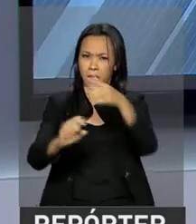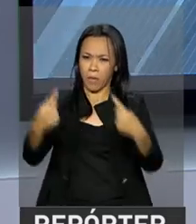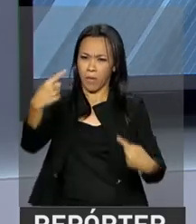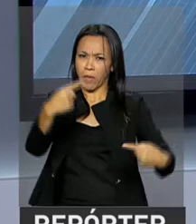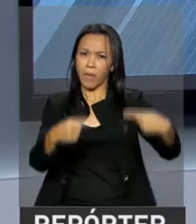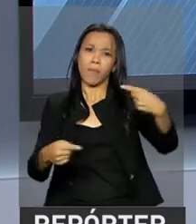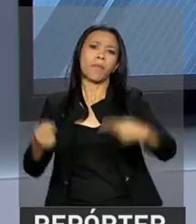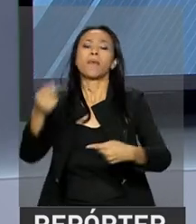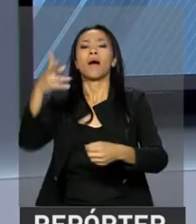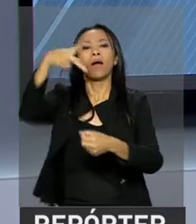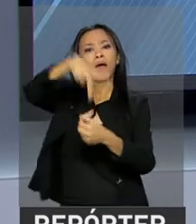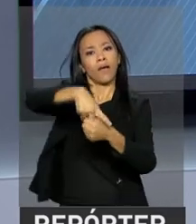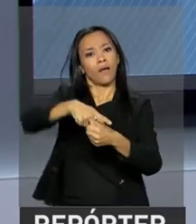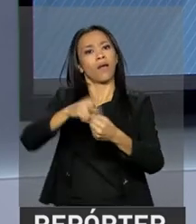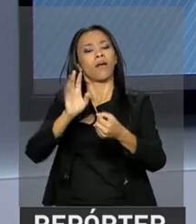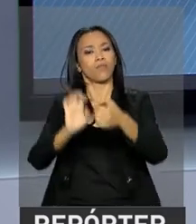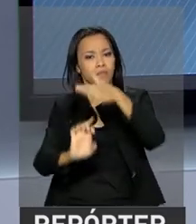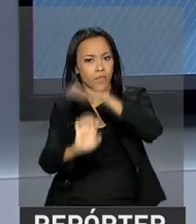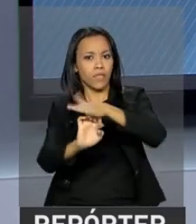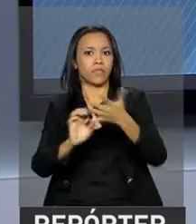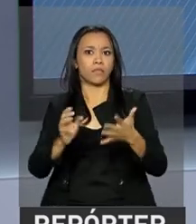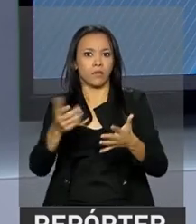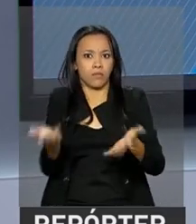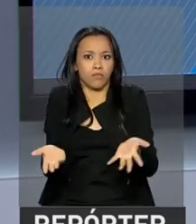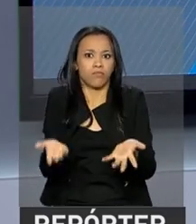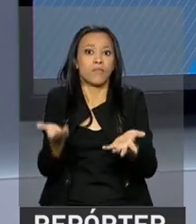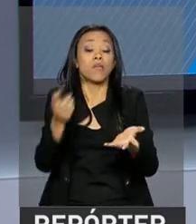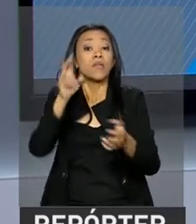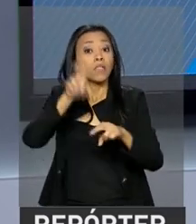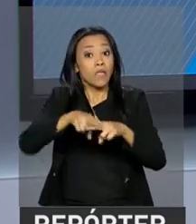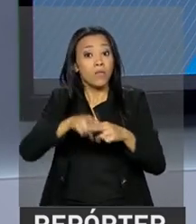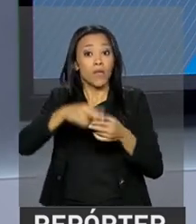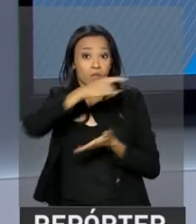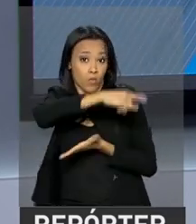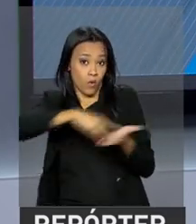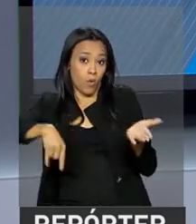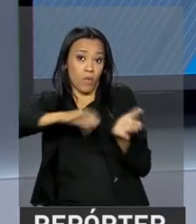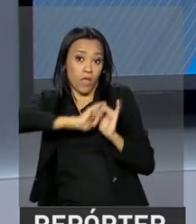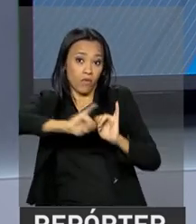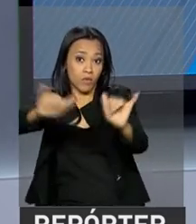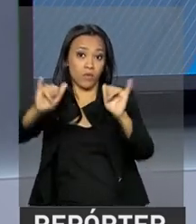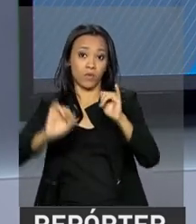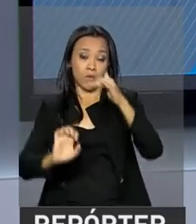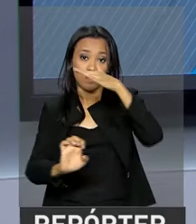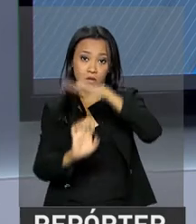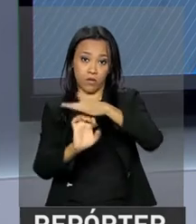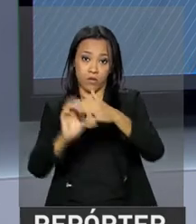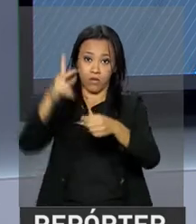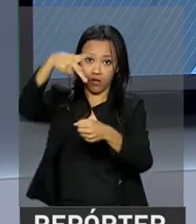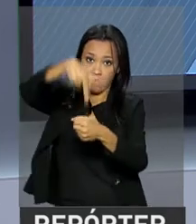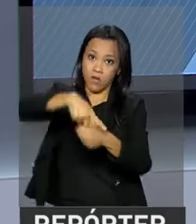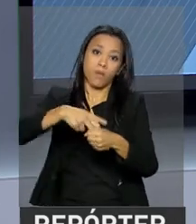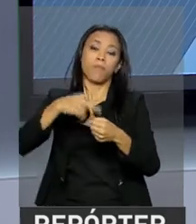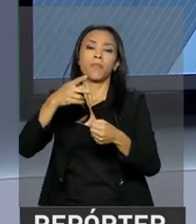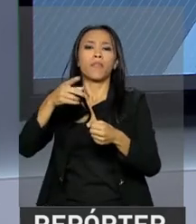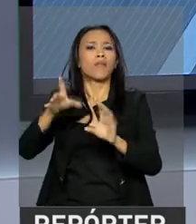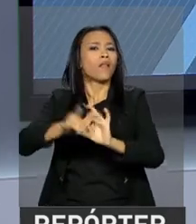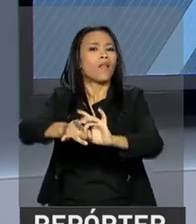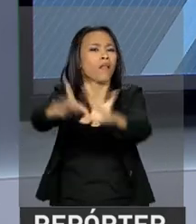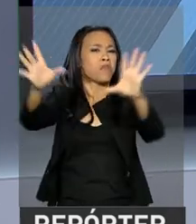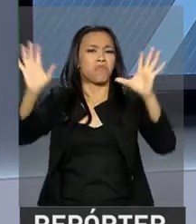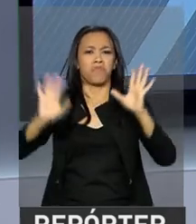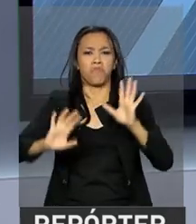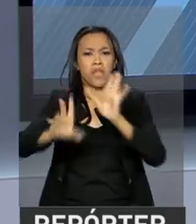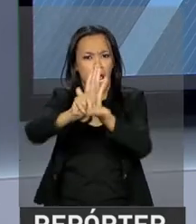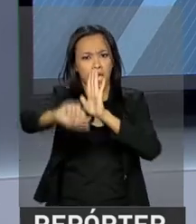no mercado interno. Ainda de acordo com a nota da Petrobras, como a lei brasileira garante liberdade de preços